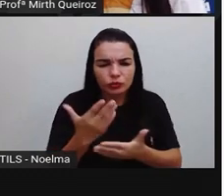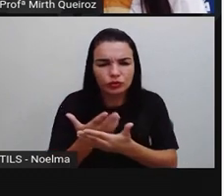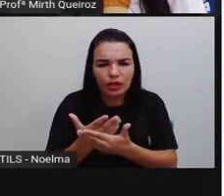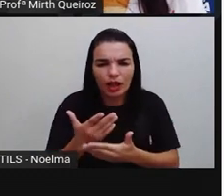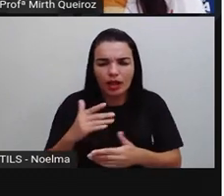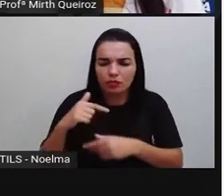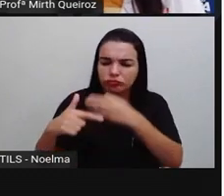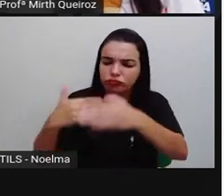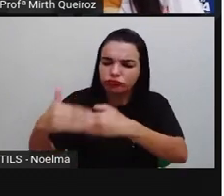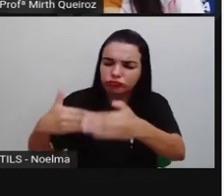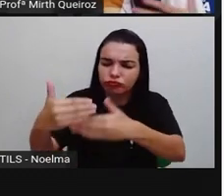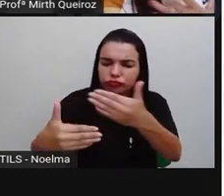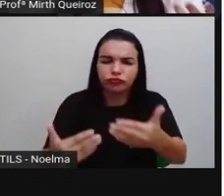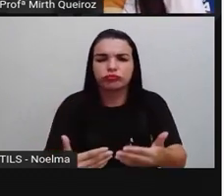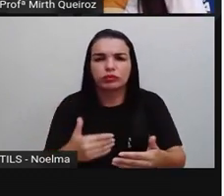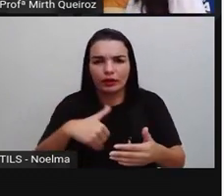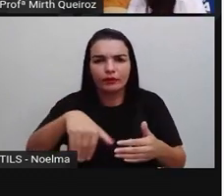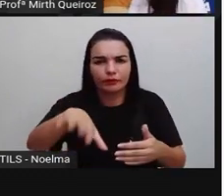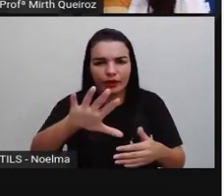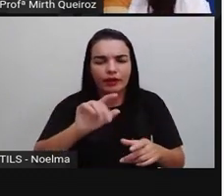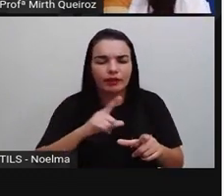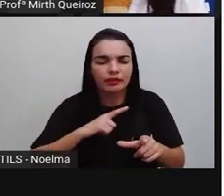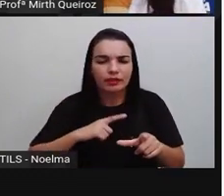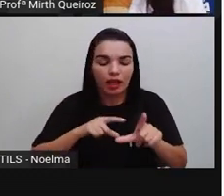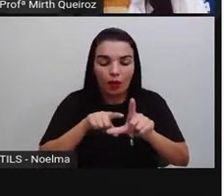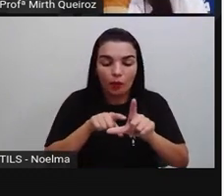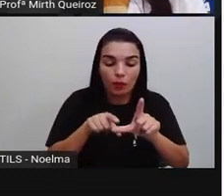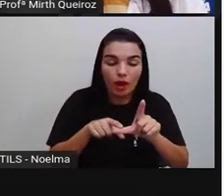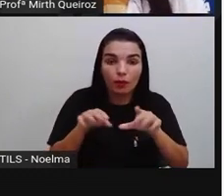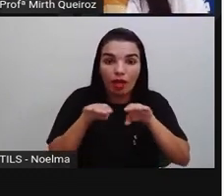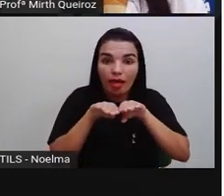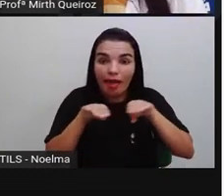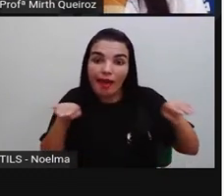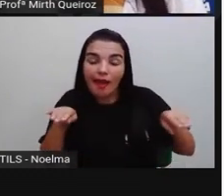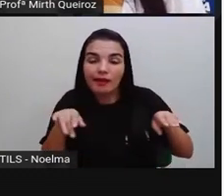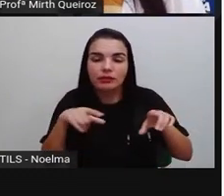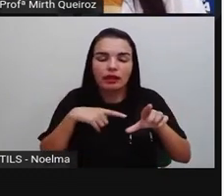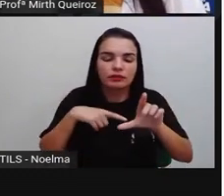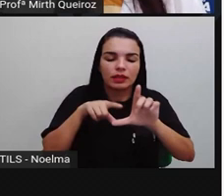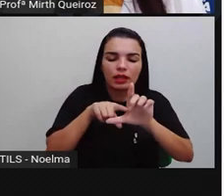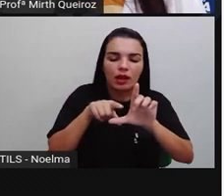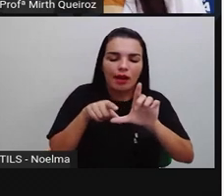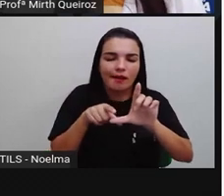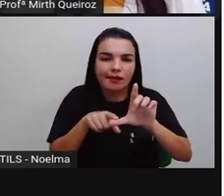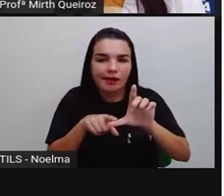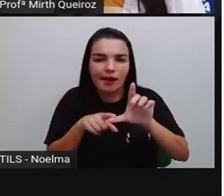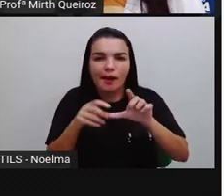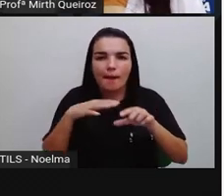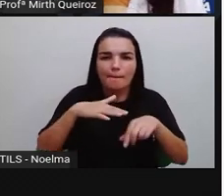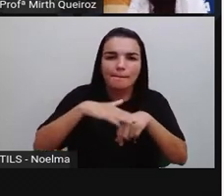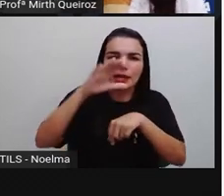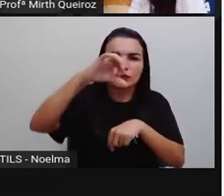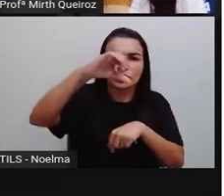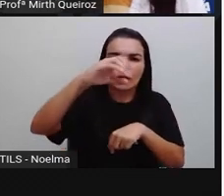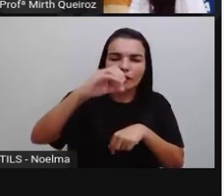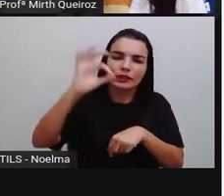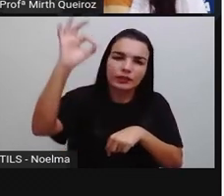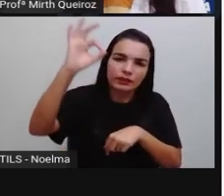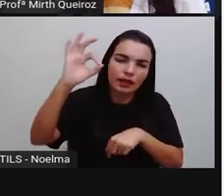ele tem uma medida, né? Nós temos ângulos retos, 90 graus, ângulos obtusos, mais de 90 graus,